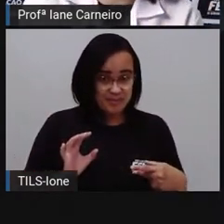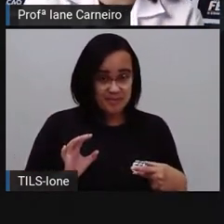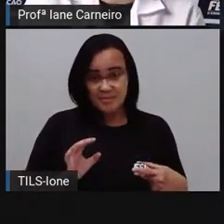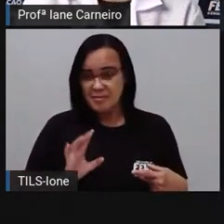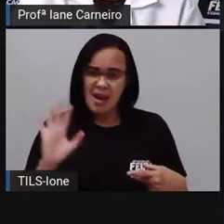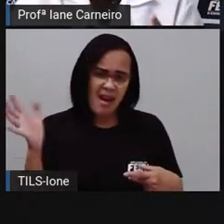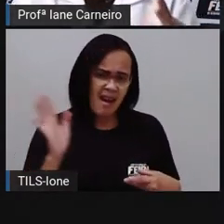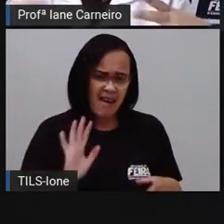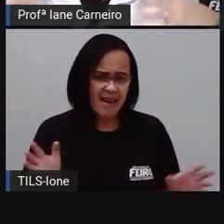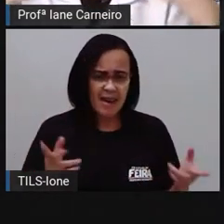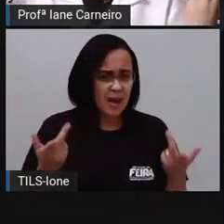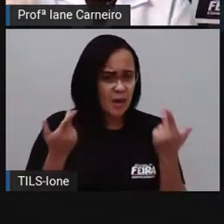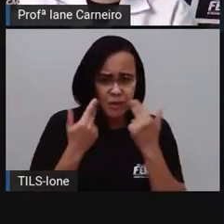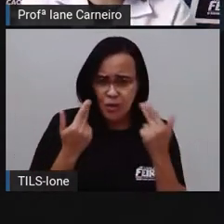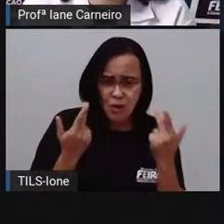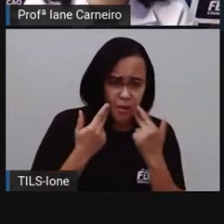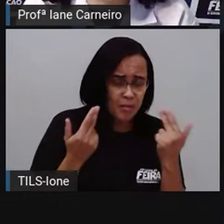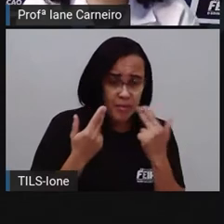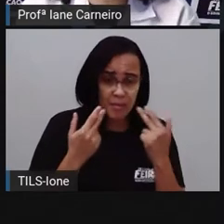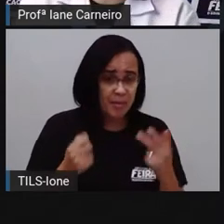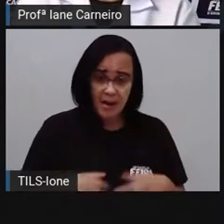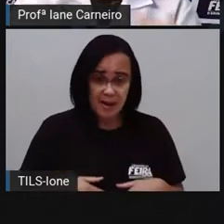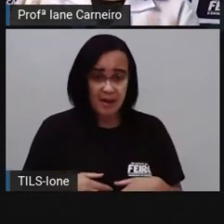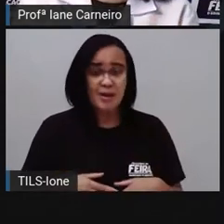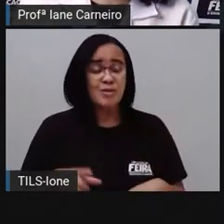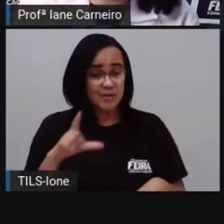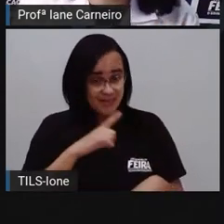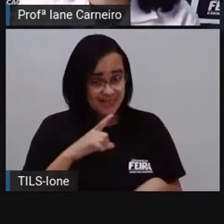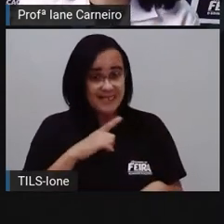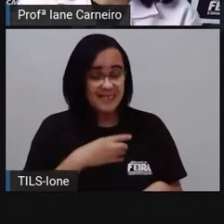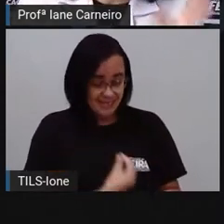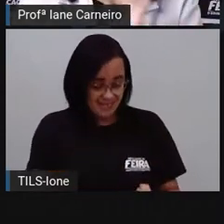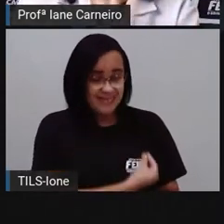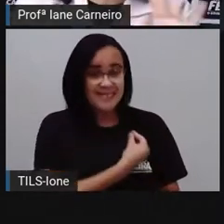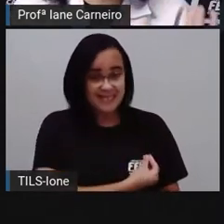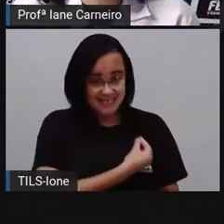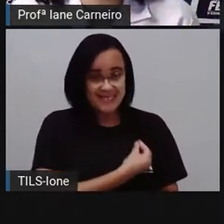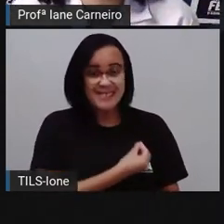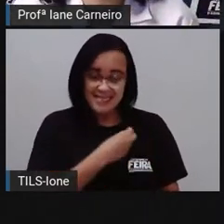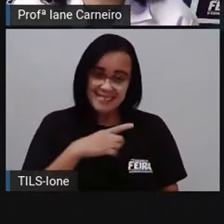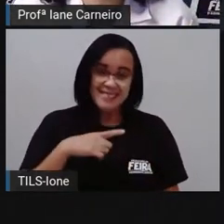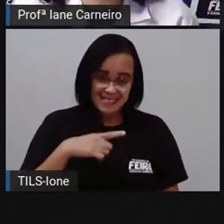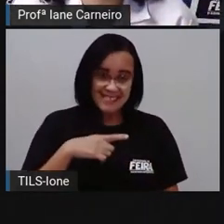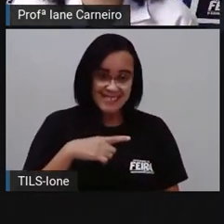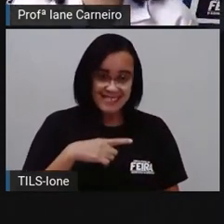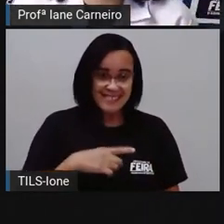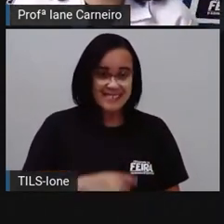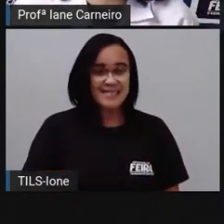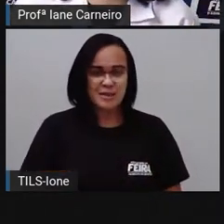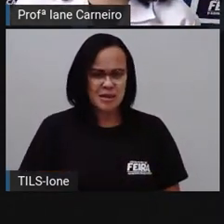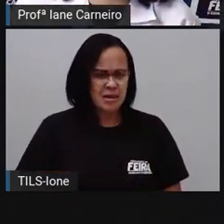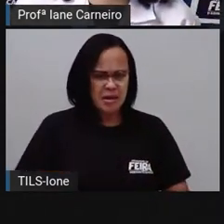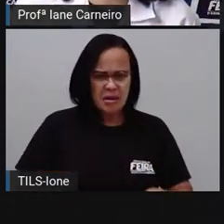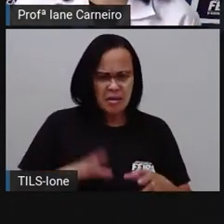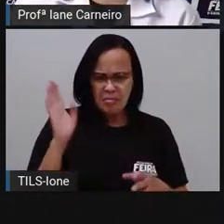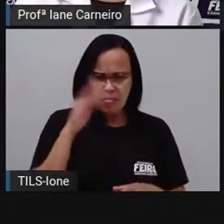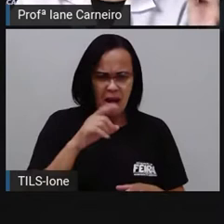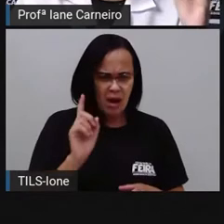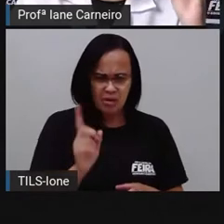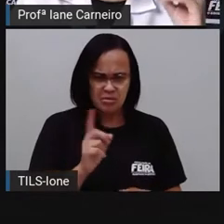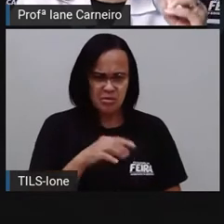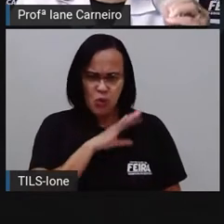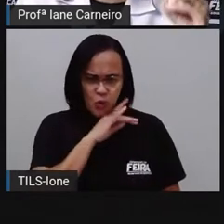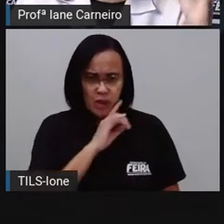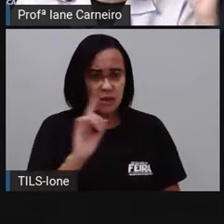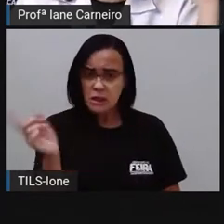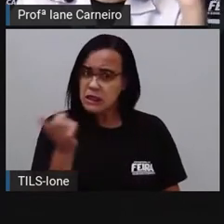jeito. Cada um com as suas preferências, seu modo de viver. E não faz mal. E